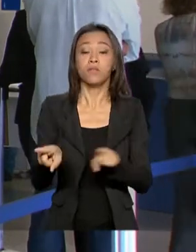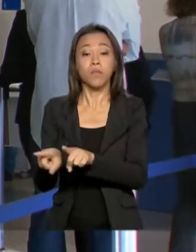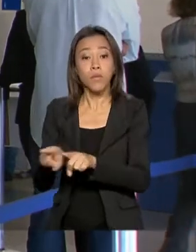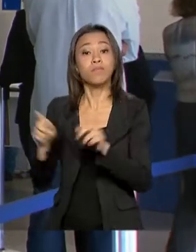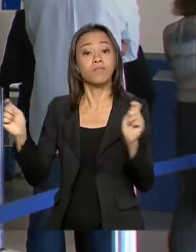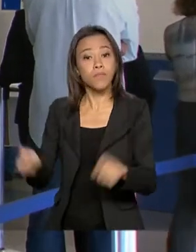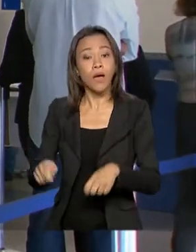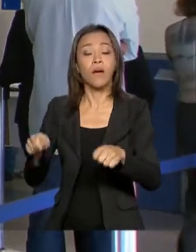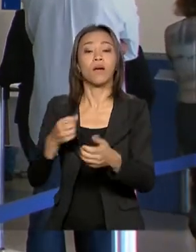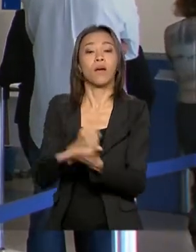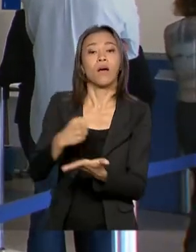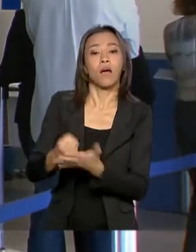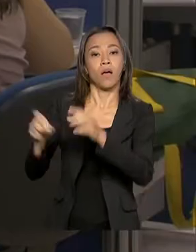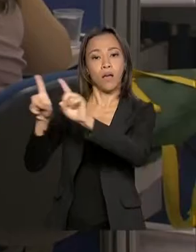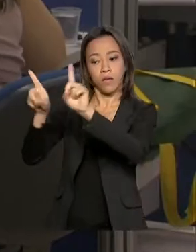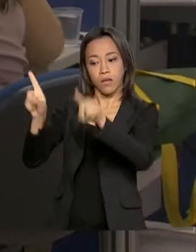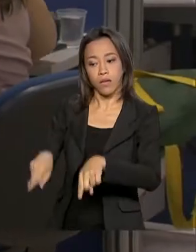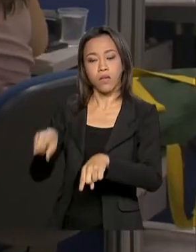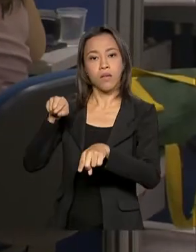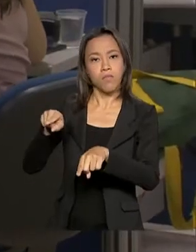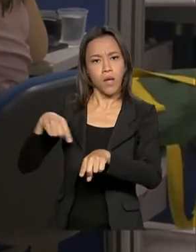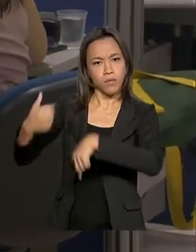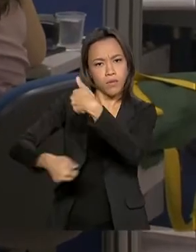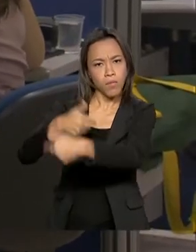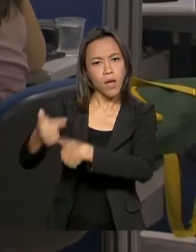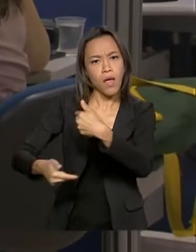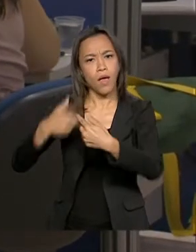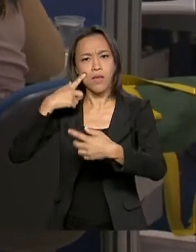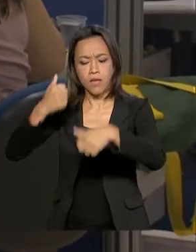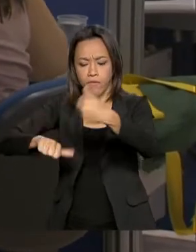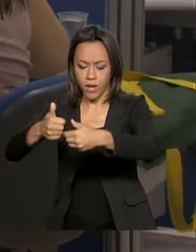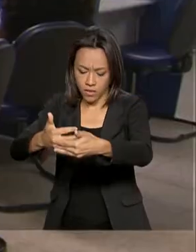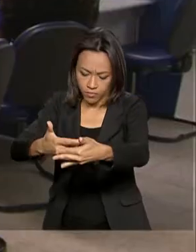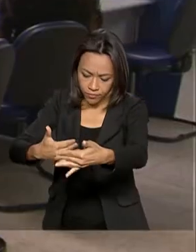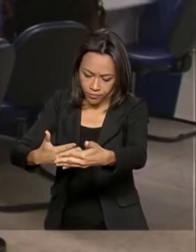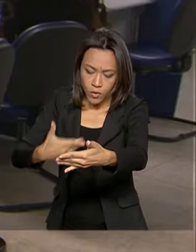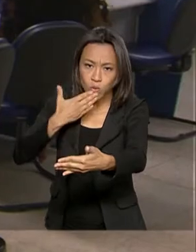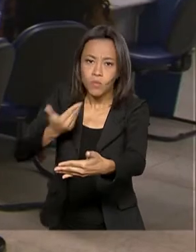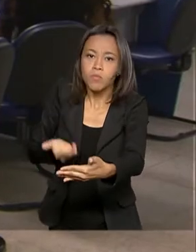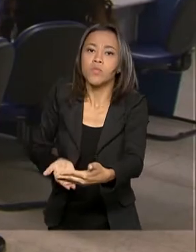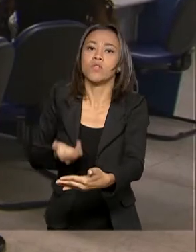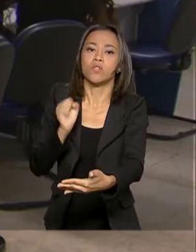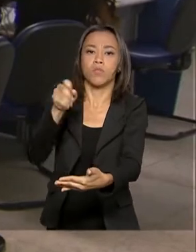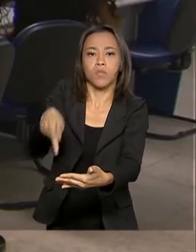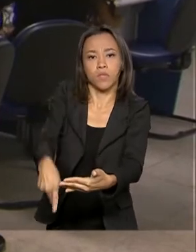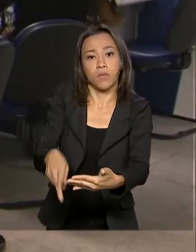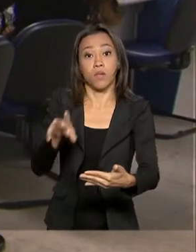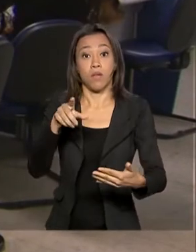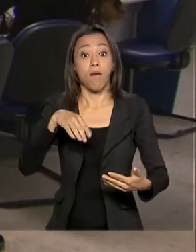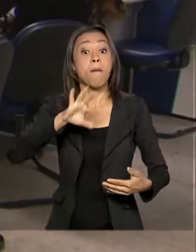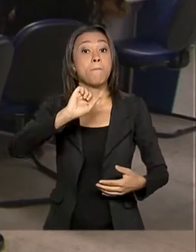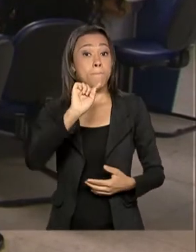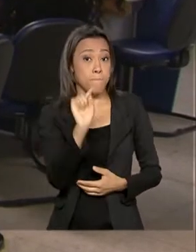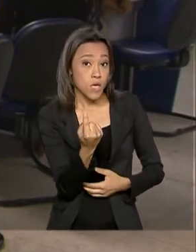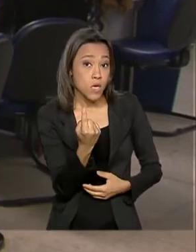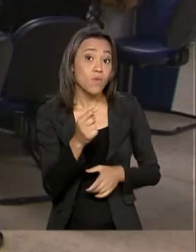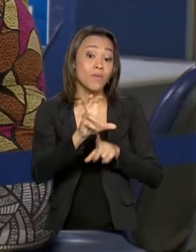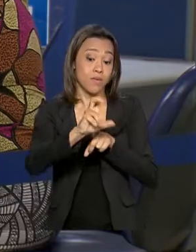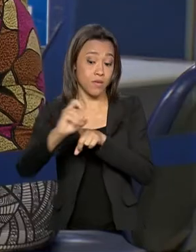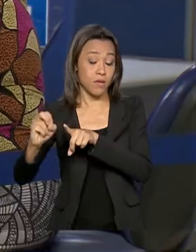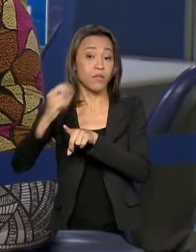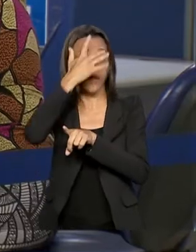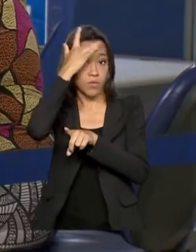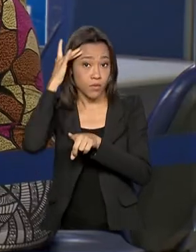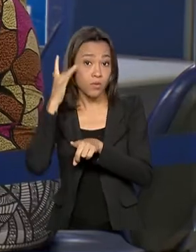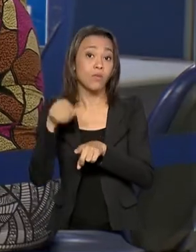civis para atuarem no atendimento e na análise de pedidos do INSS. Terão prioridade os 1.500 servidores